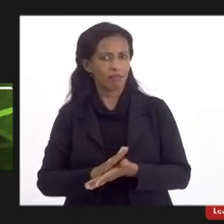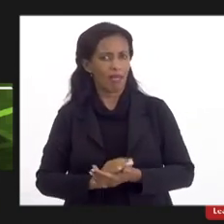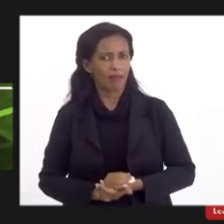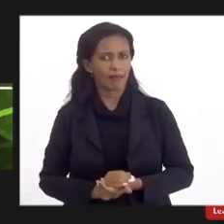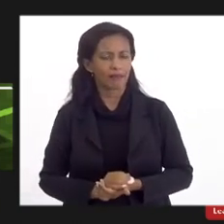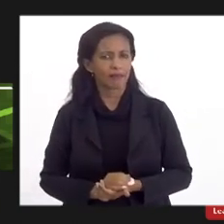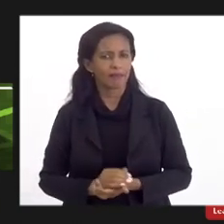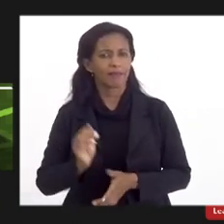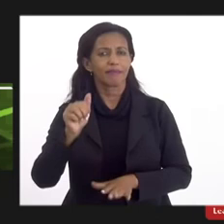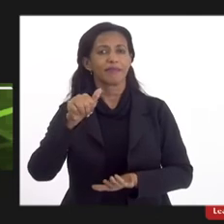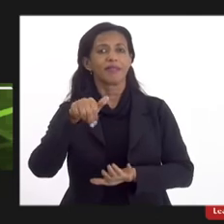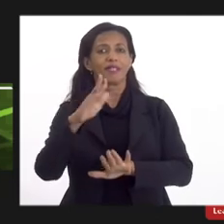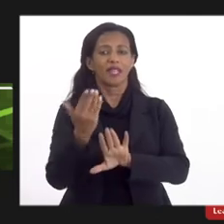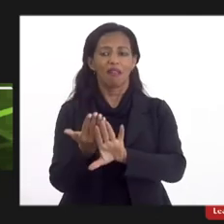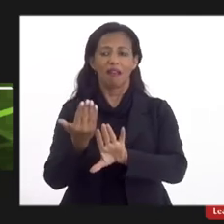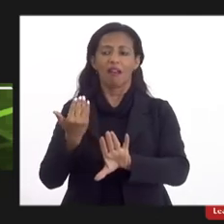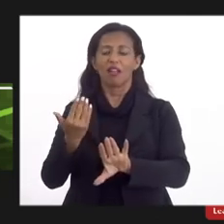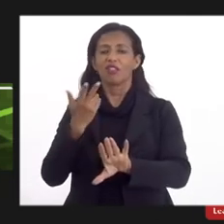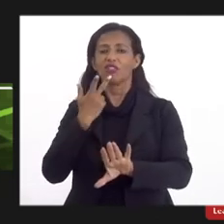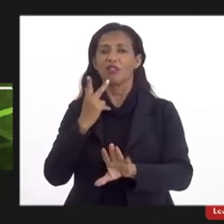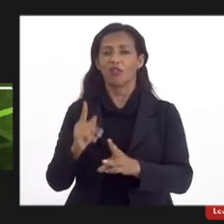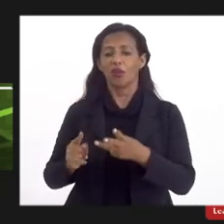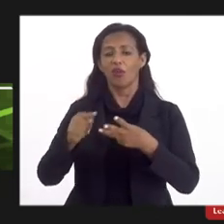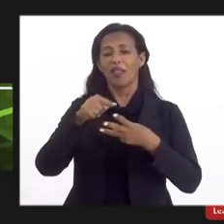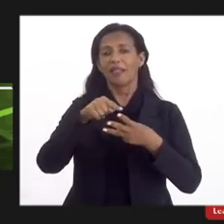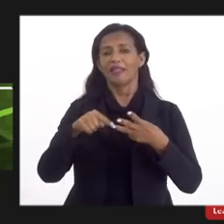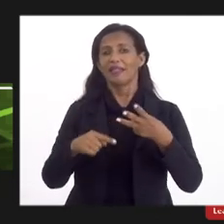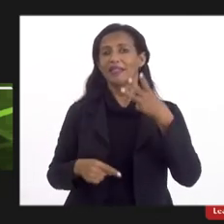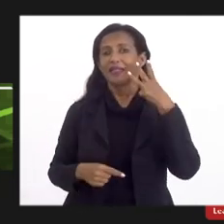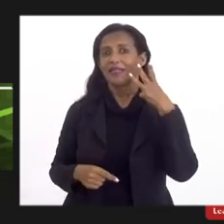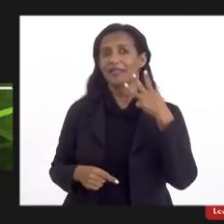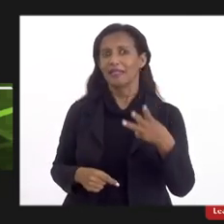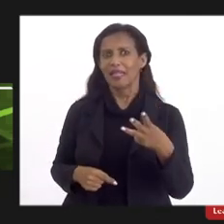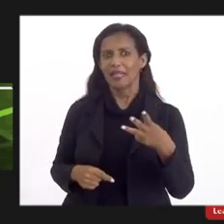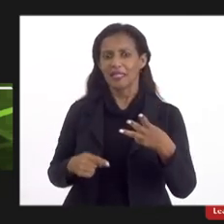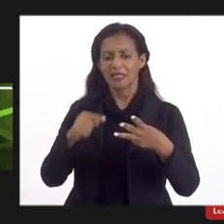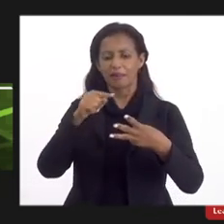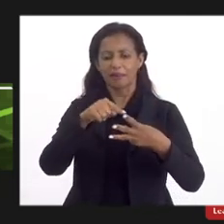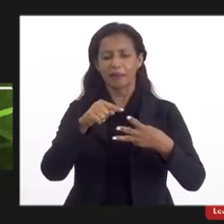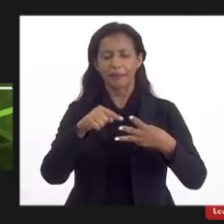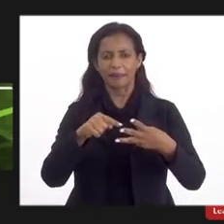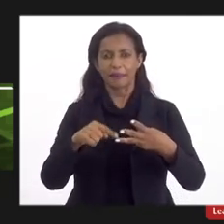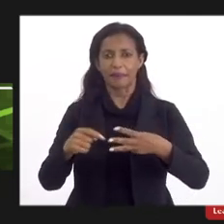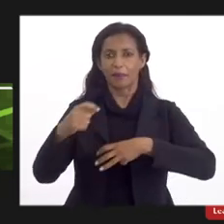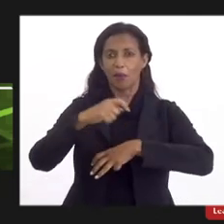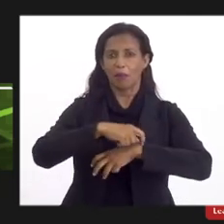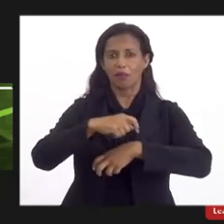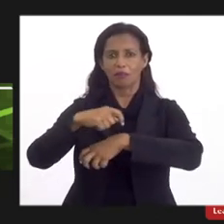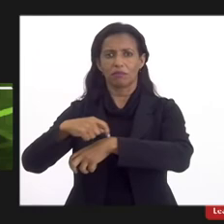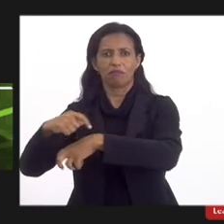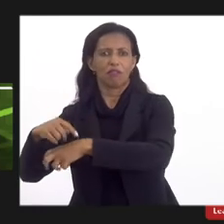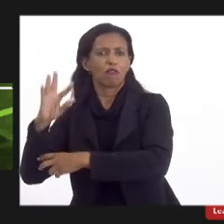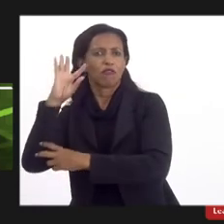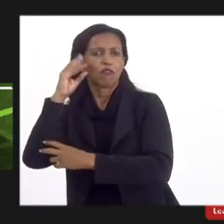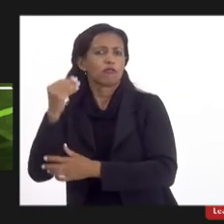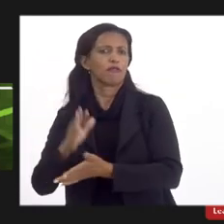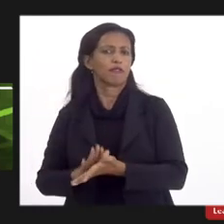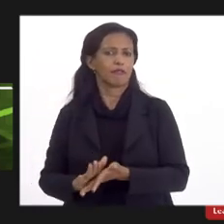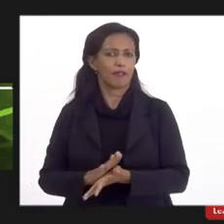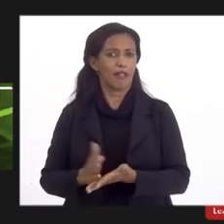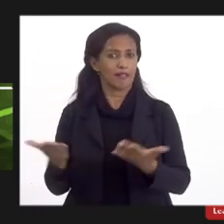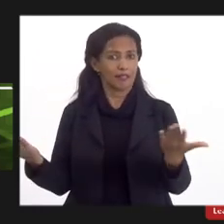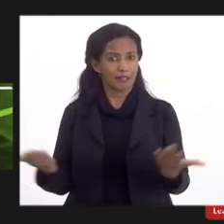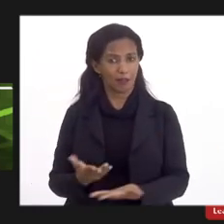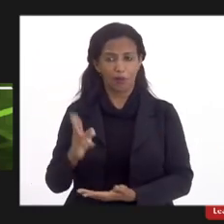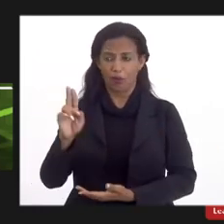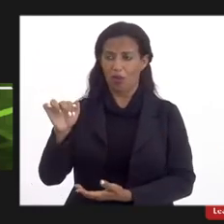antecedeu falou aí três pedras fundamentais e nunca resolvendo então agora a UESO com a